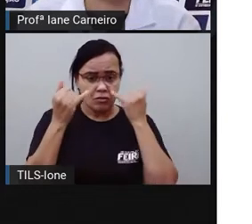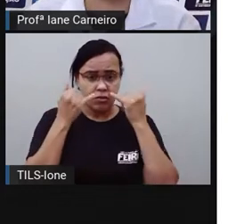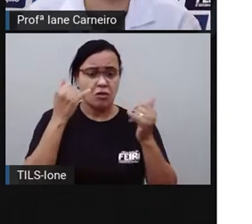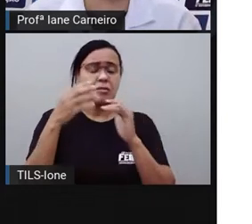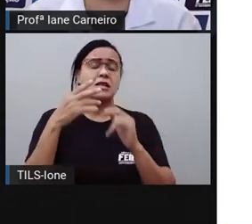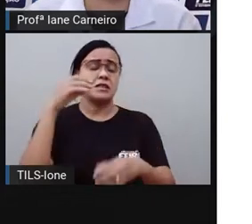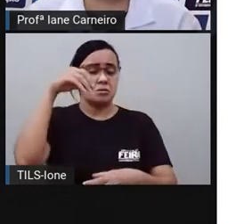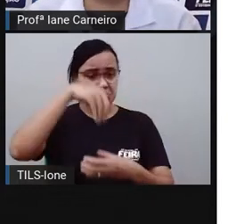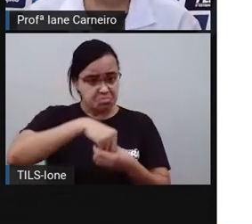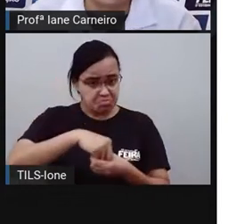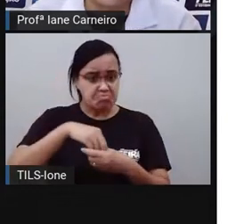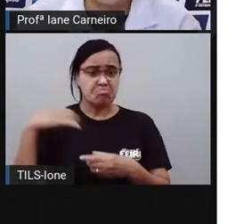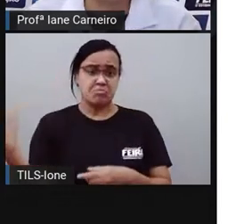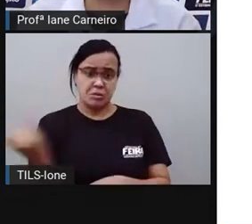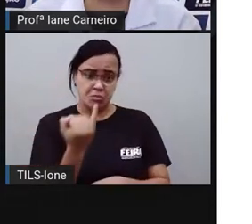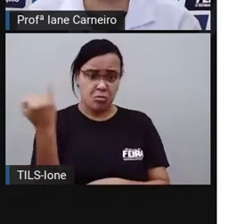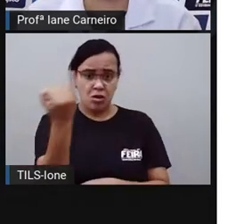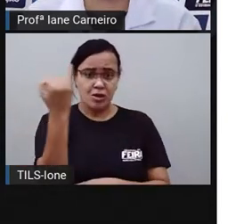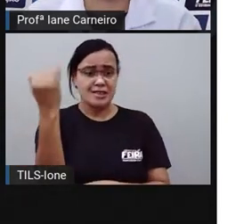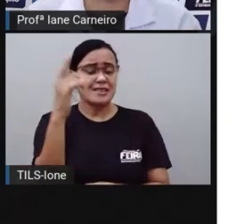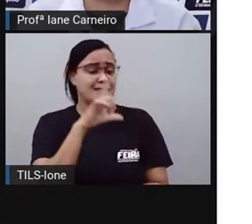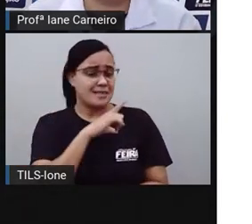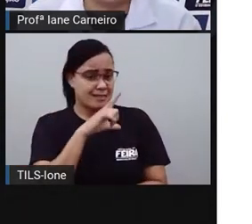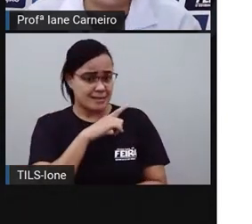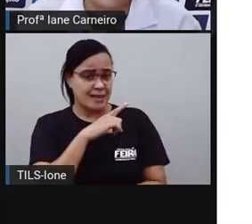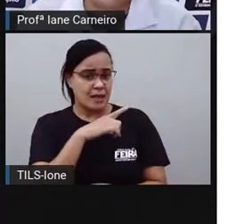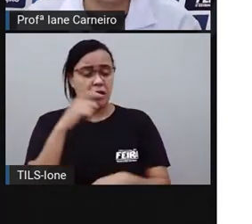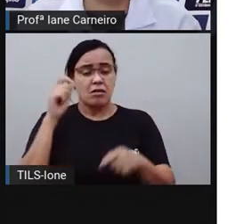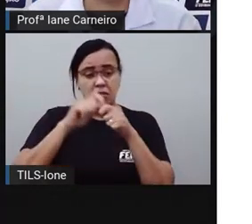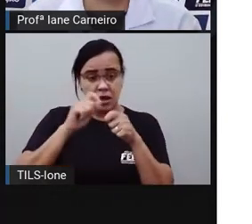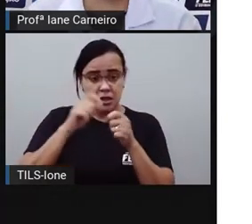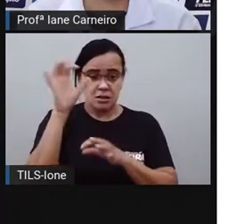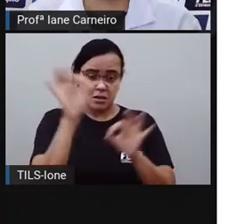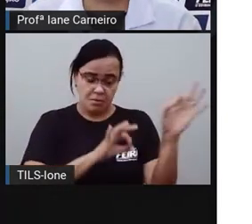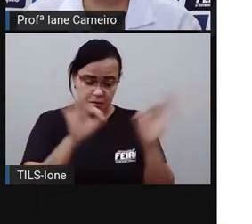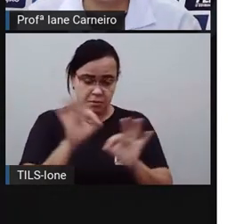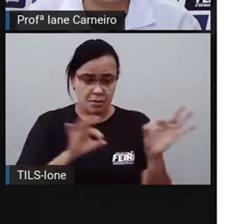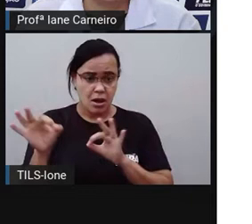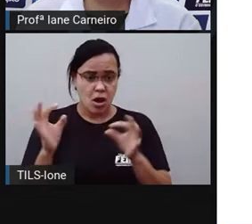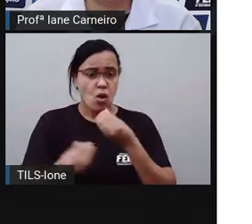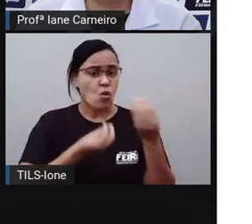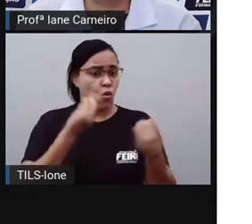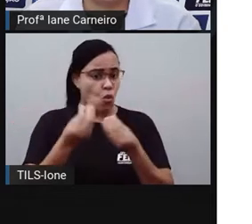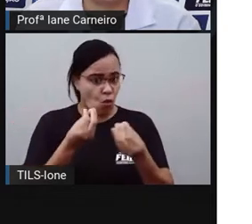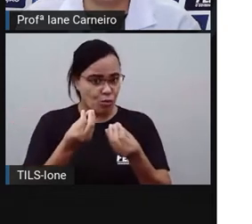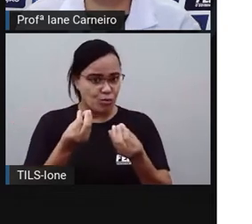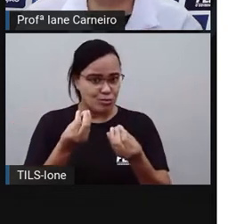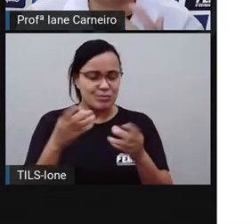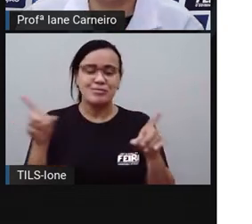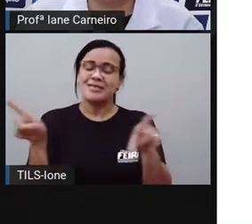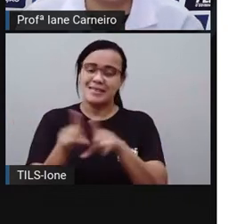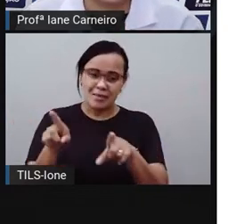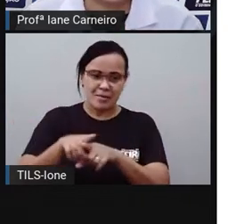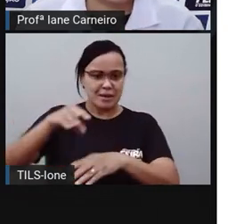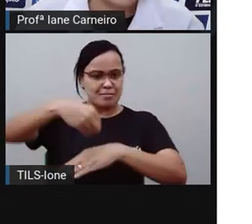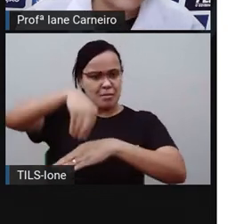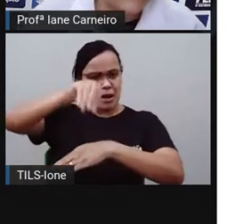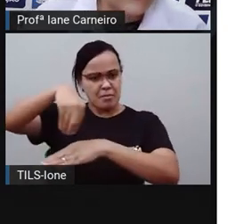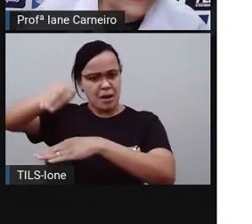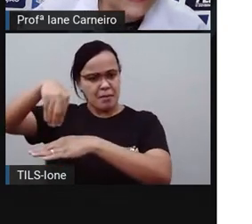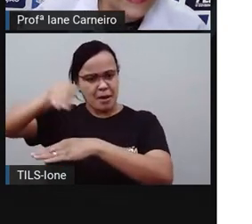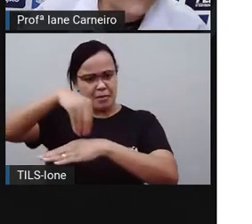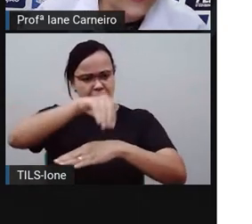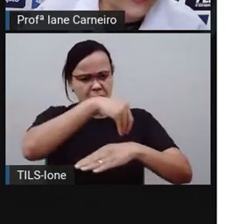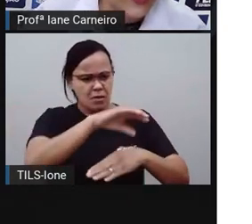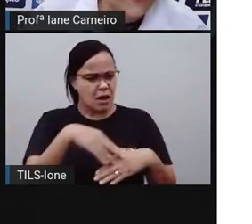da panqueca. Tem os ingredientes, o modo de preparo, dicas, né? De como é que você... Por